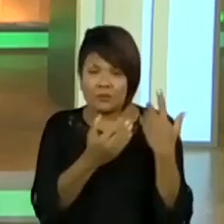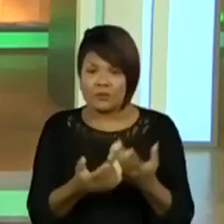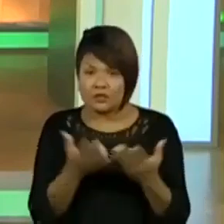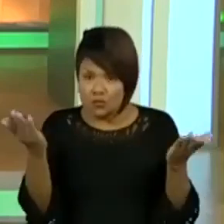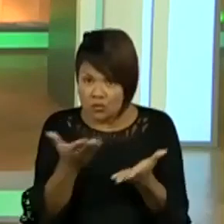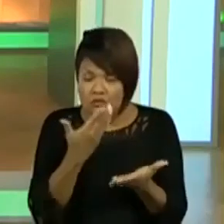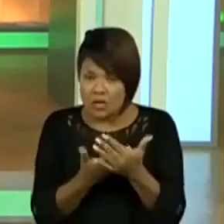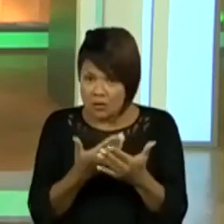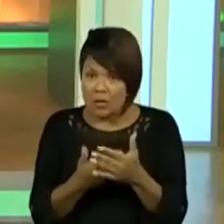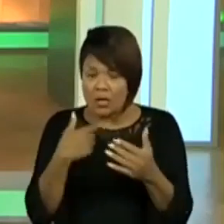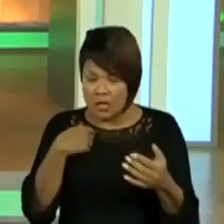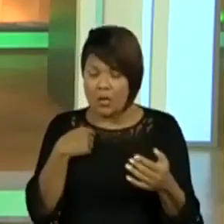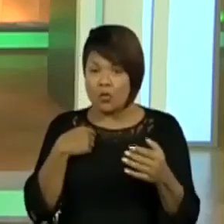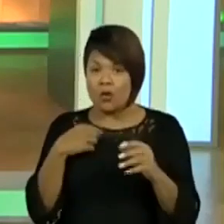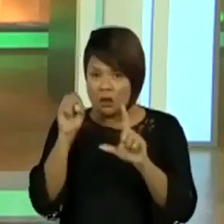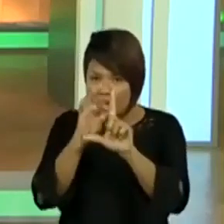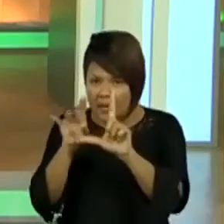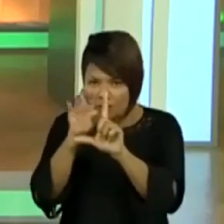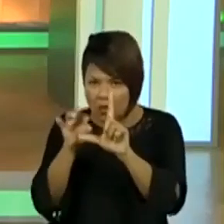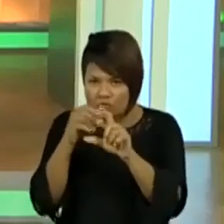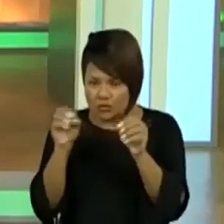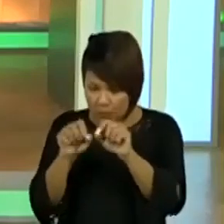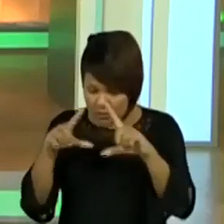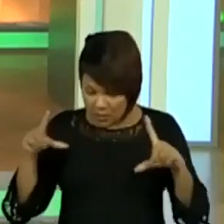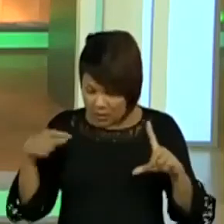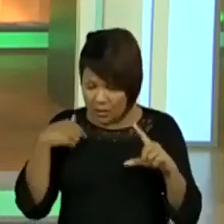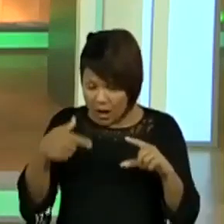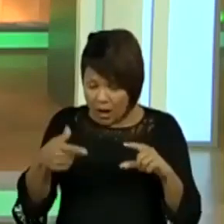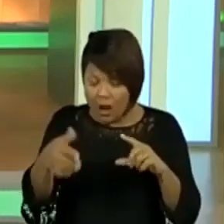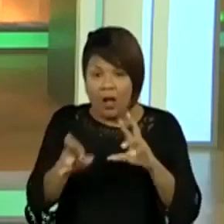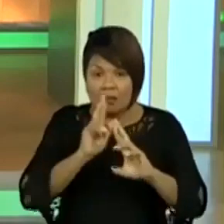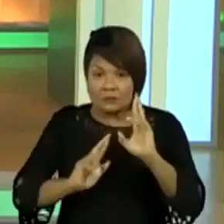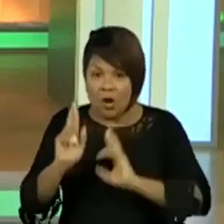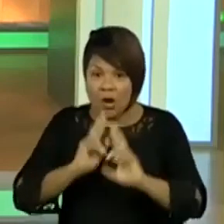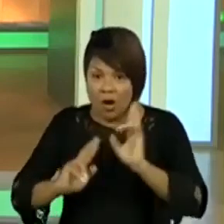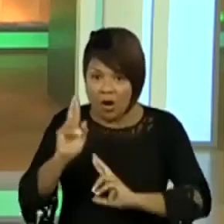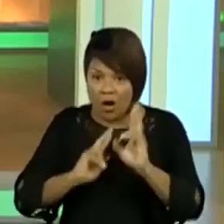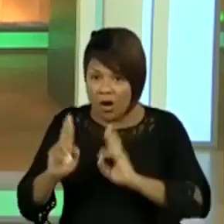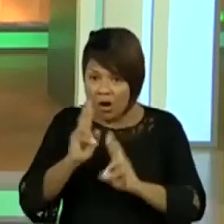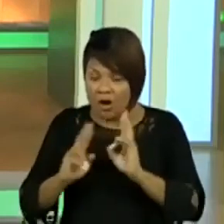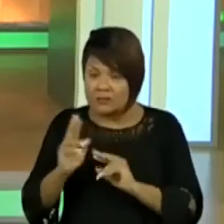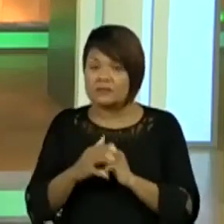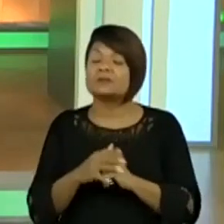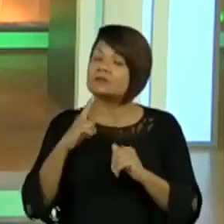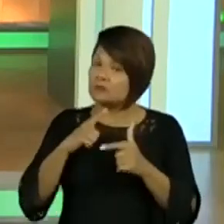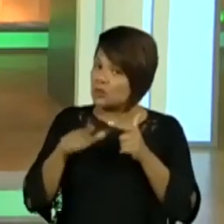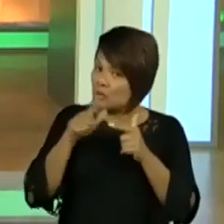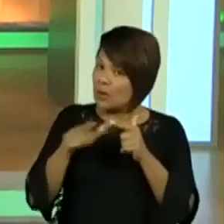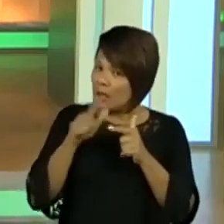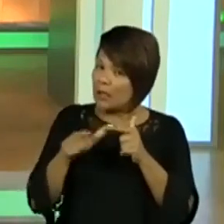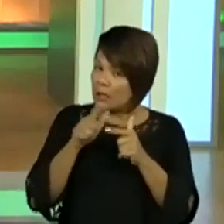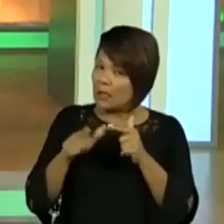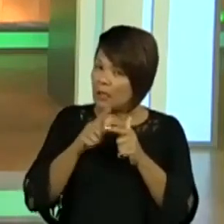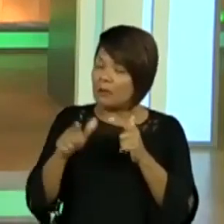Então, eu entrei lá no formulário, peguei as respostas que vocês me enviaram. E vocês me elencaram vários problemas urbanos. E, claro, muitos também